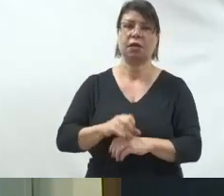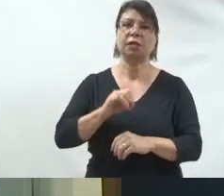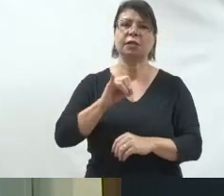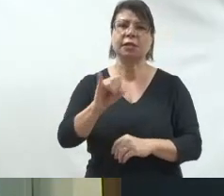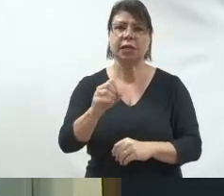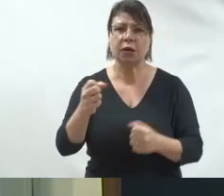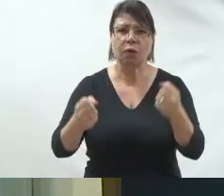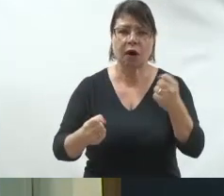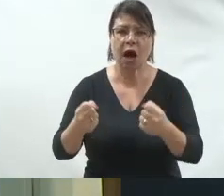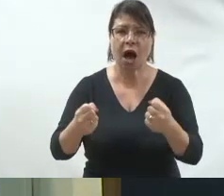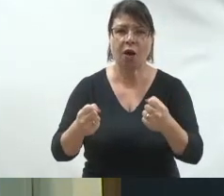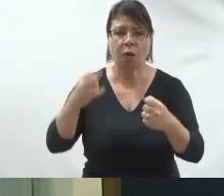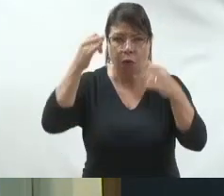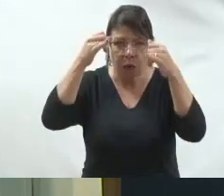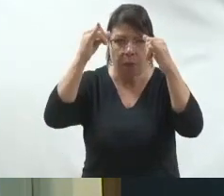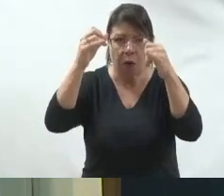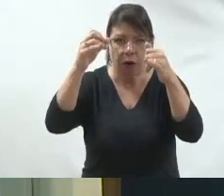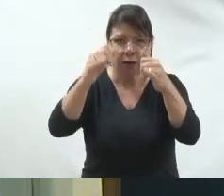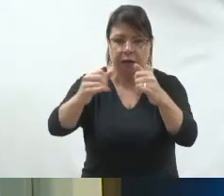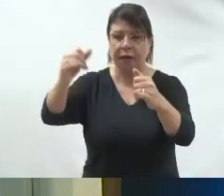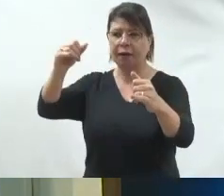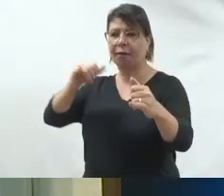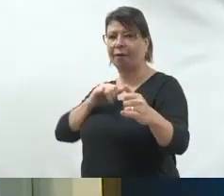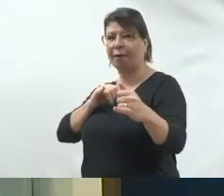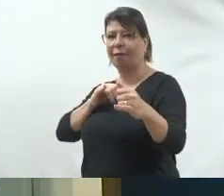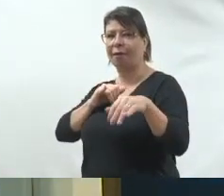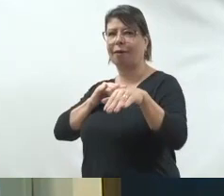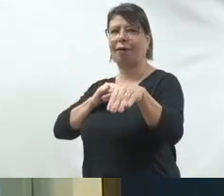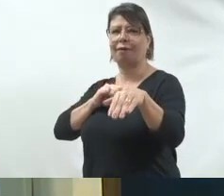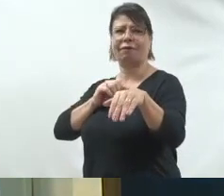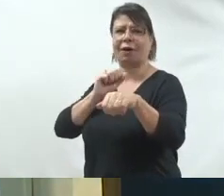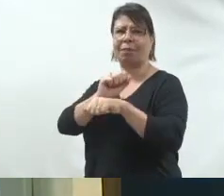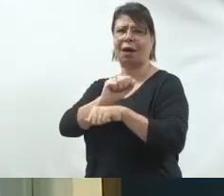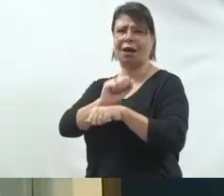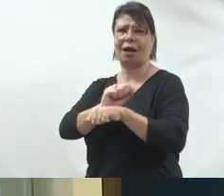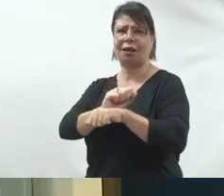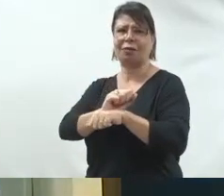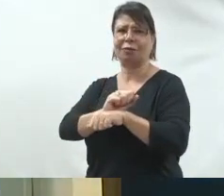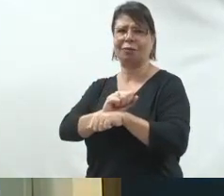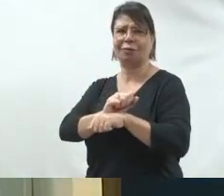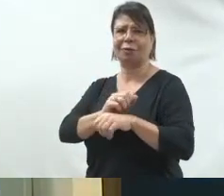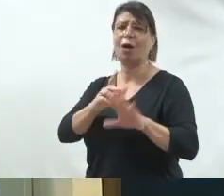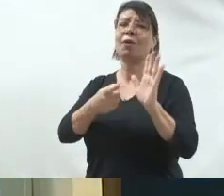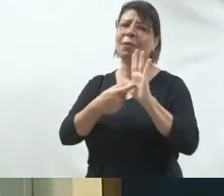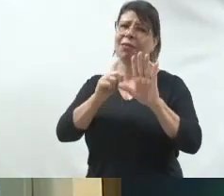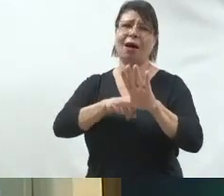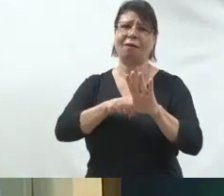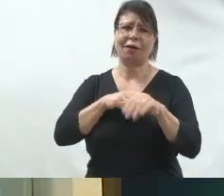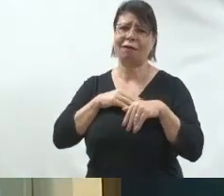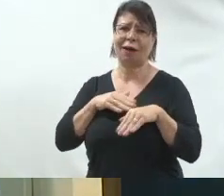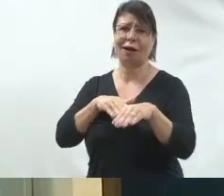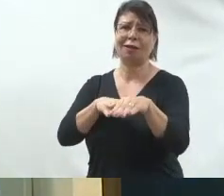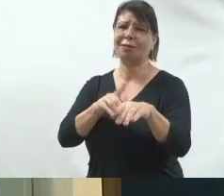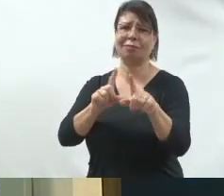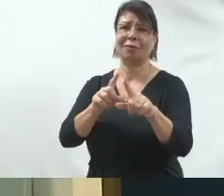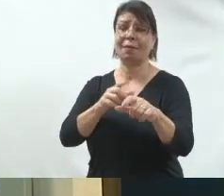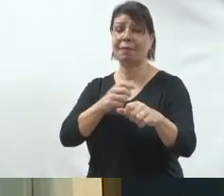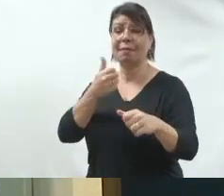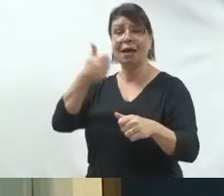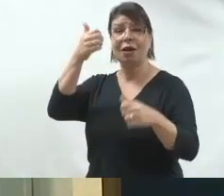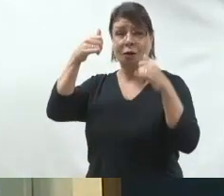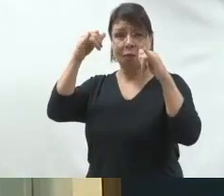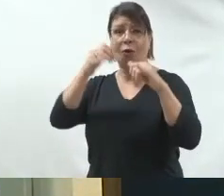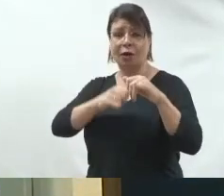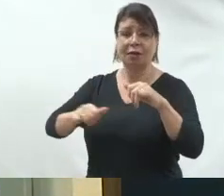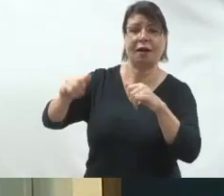você vai ter problema. Você não vai entender, você pode ter uma campanha esteticamente bonita, mas que não conversa com o eleitor. Não conversando com o eleitor não se